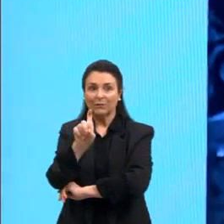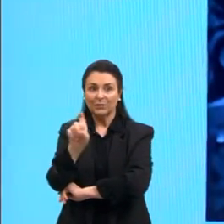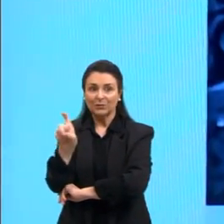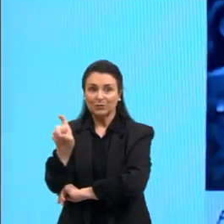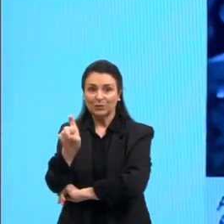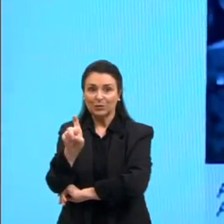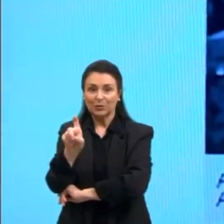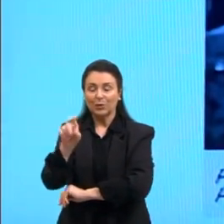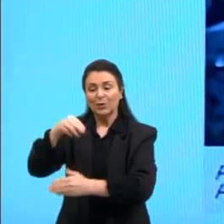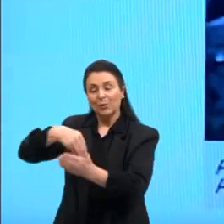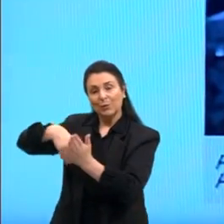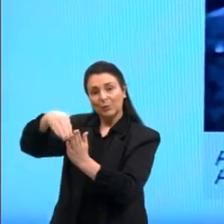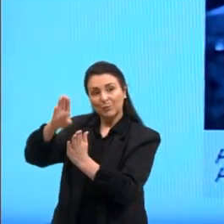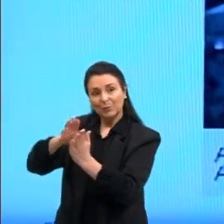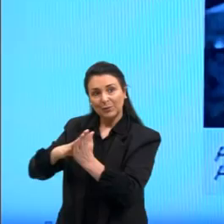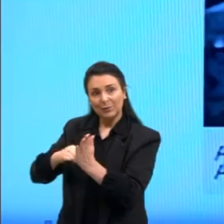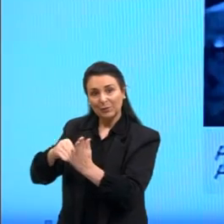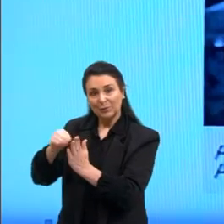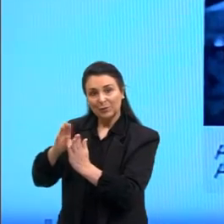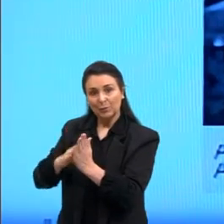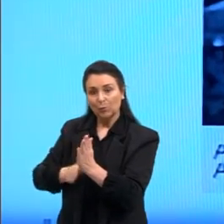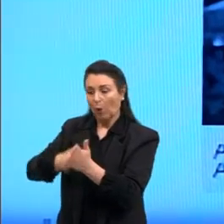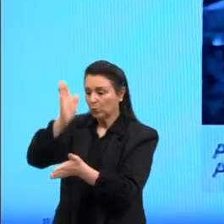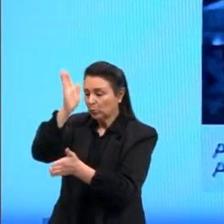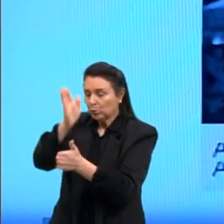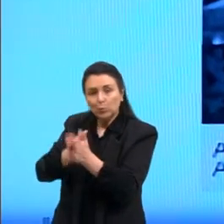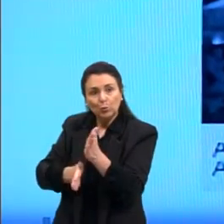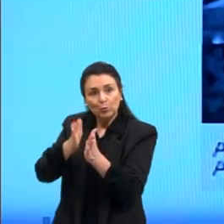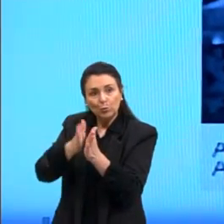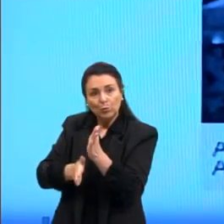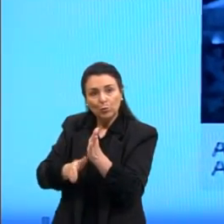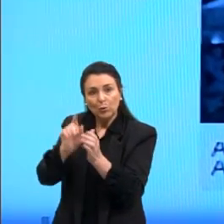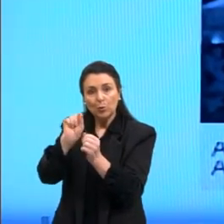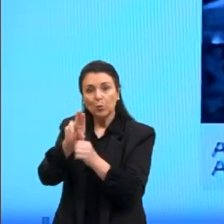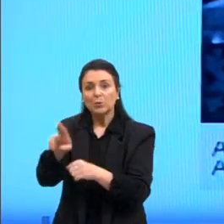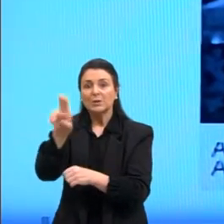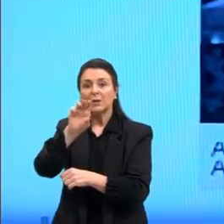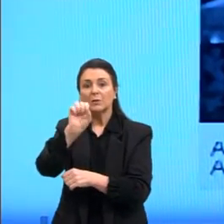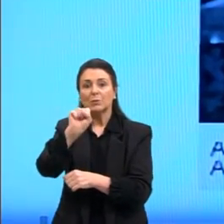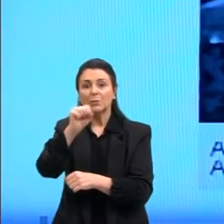uma pintura em um muro realizado através de spray.